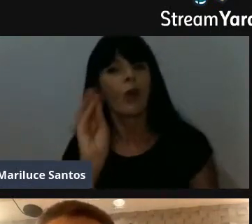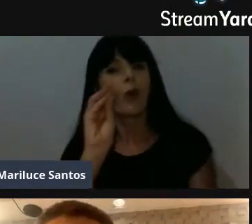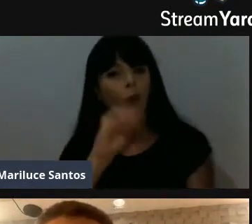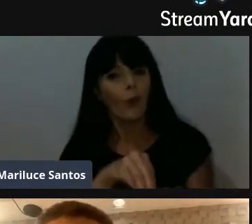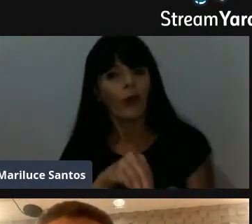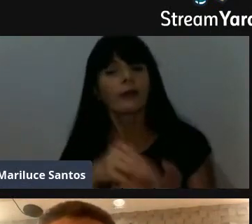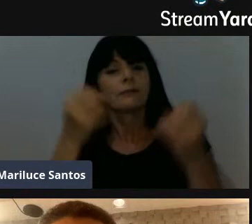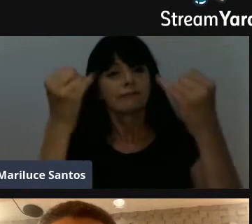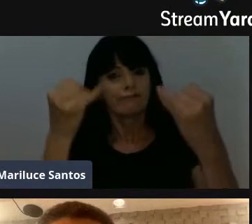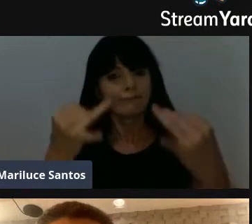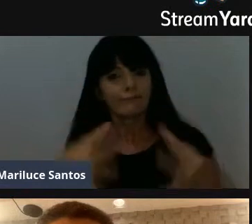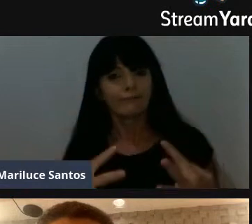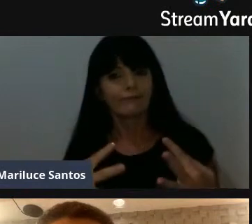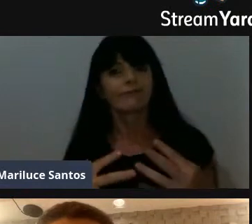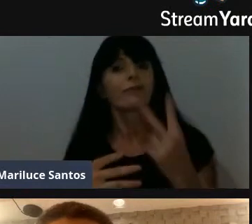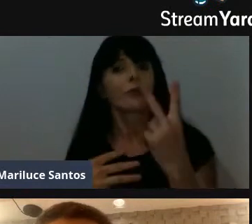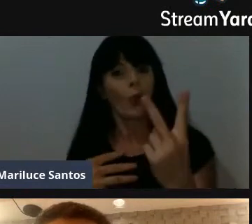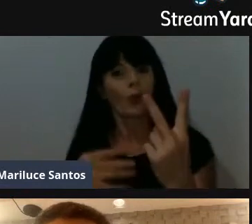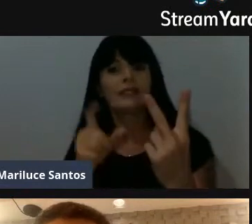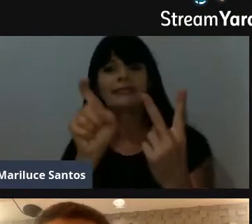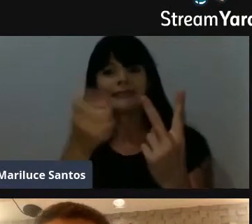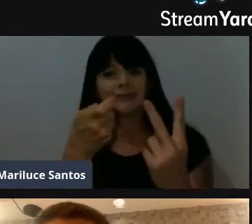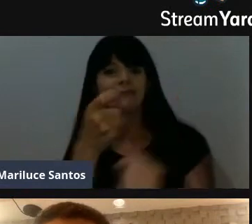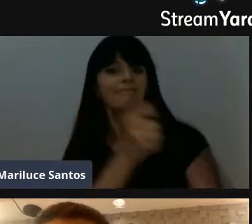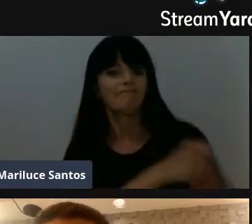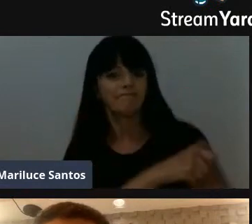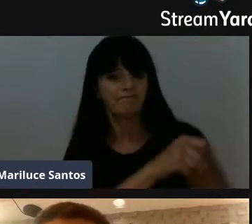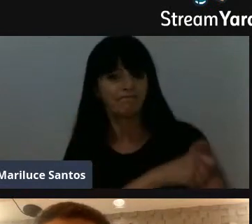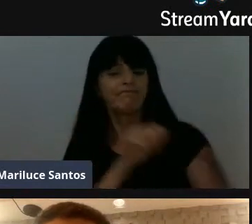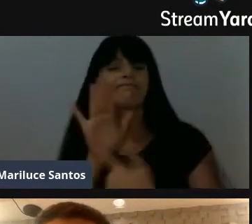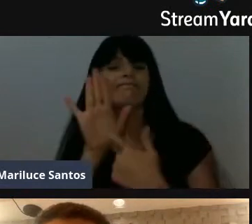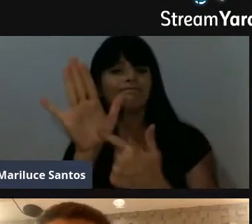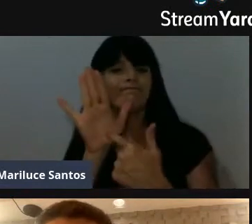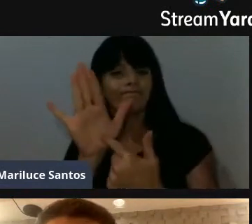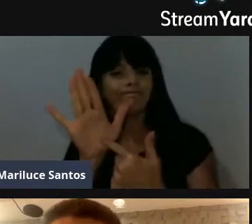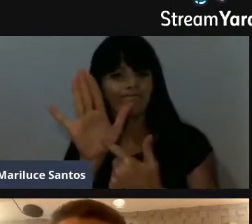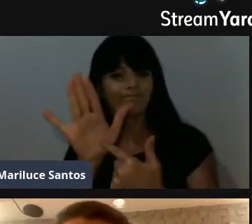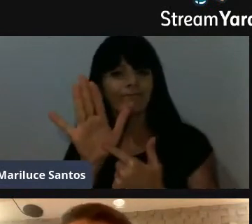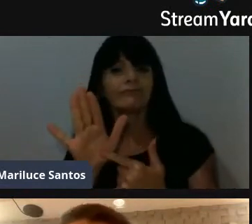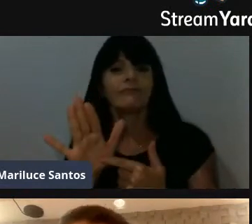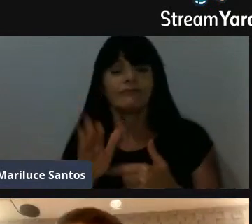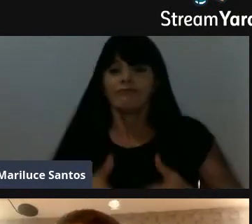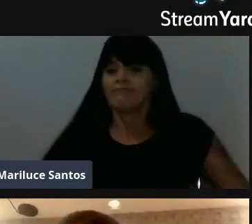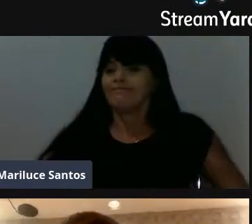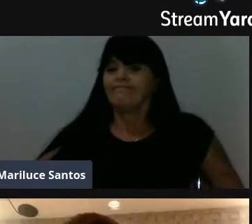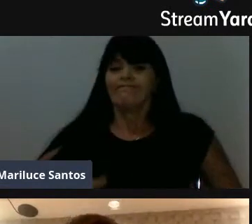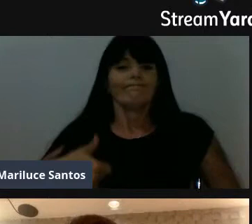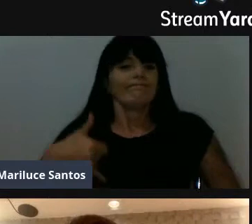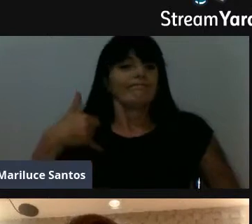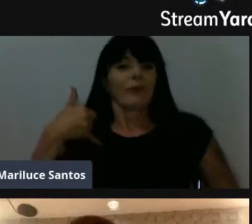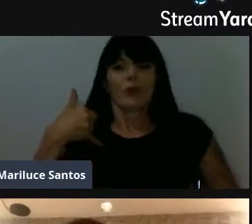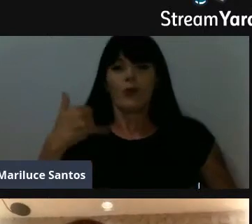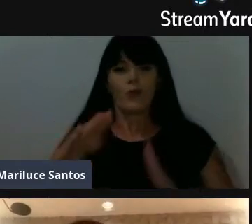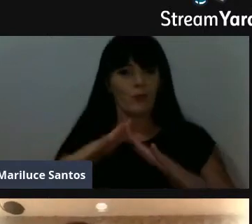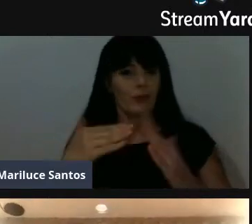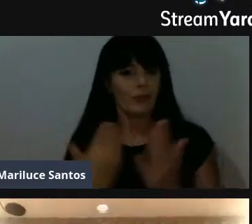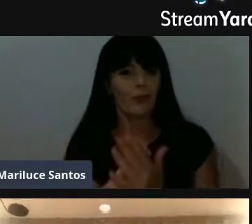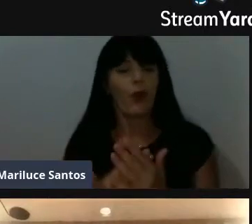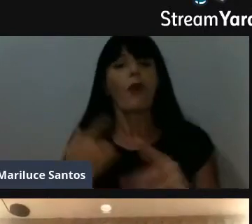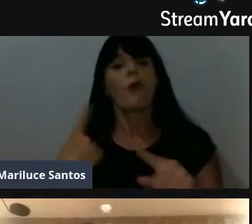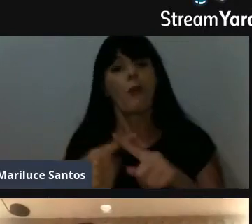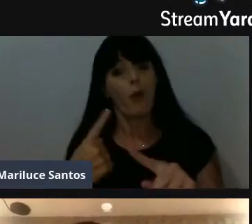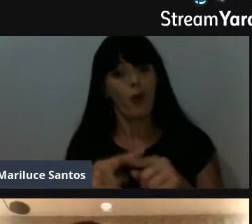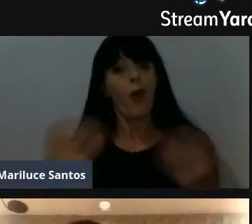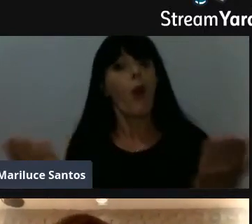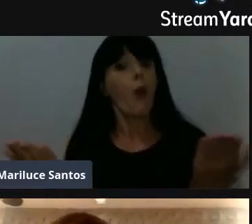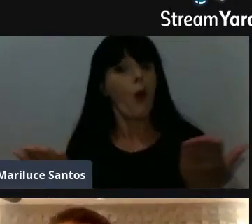configuram um, nossos dois ex-alunos, configuram um orgulho para nós, né? Pois suas atuações